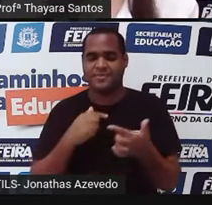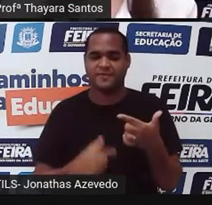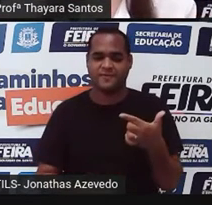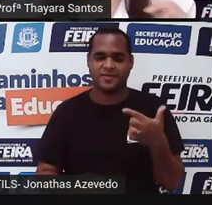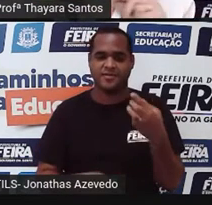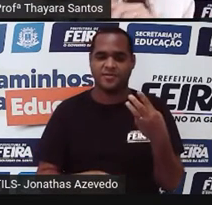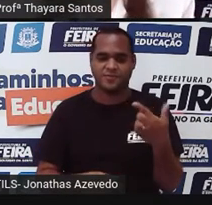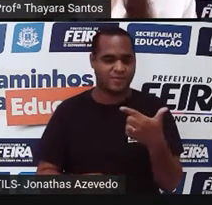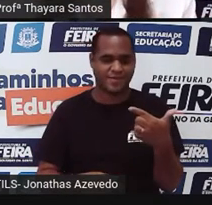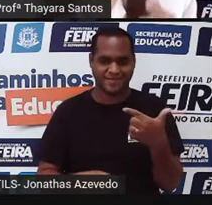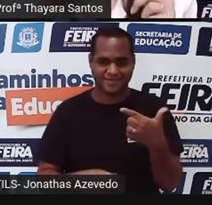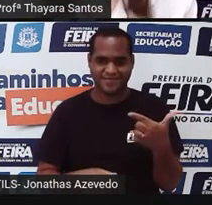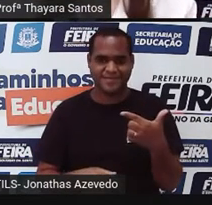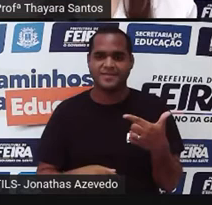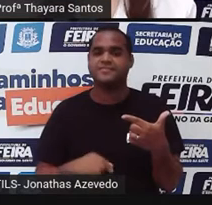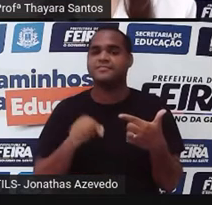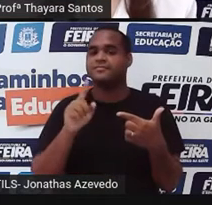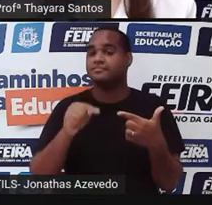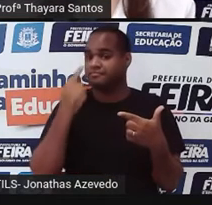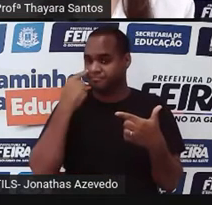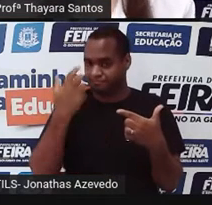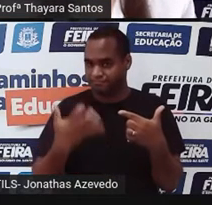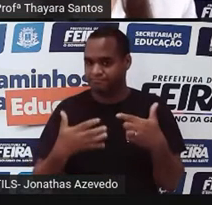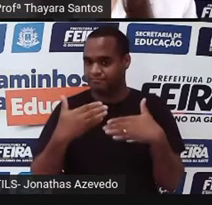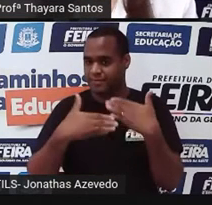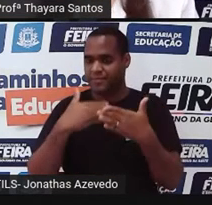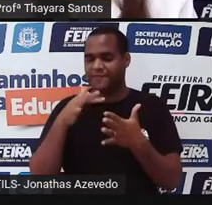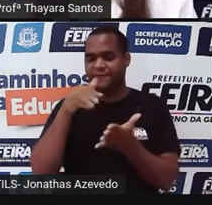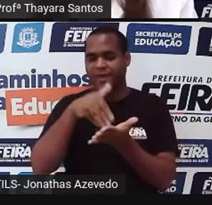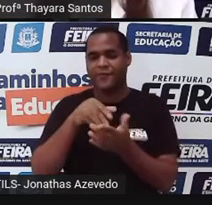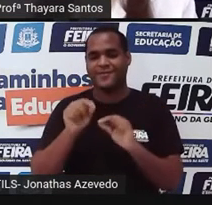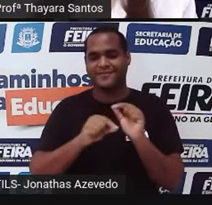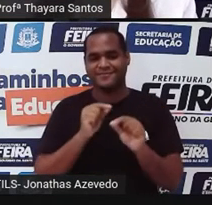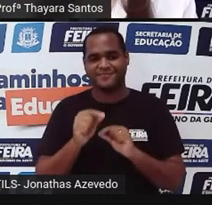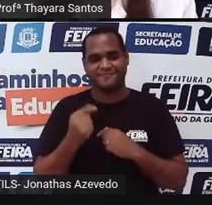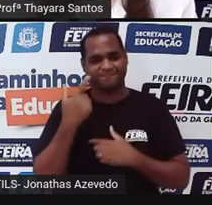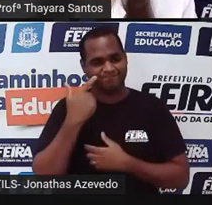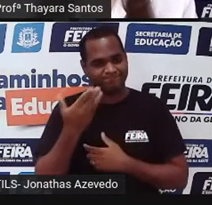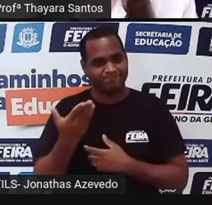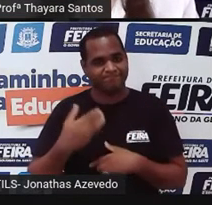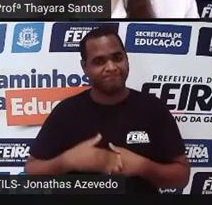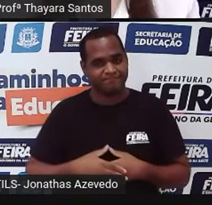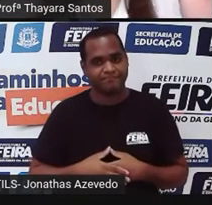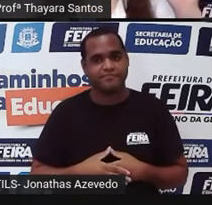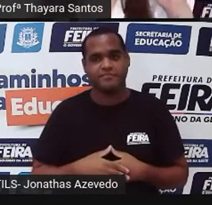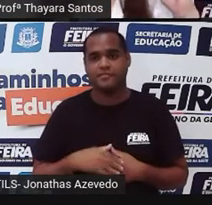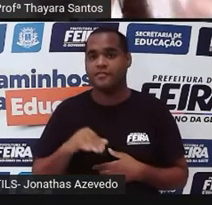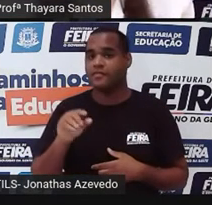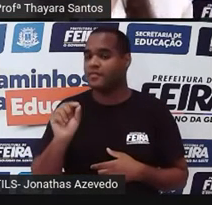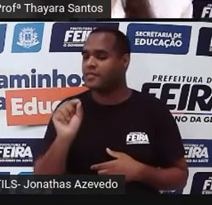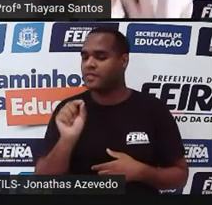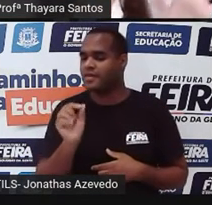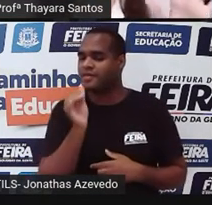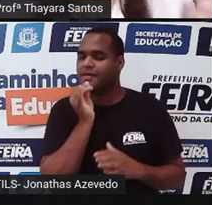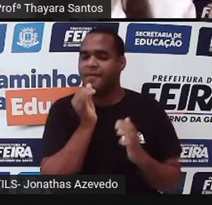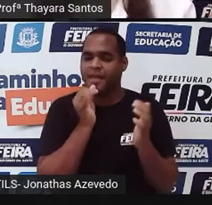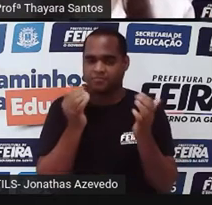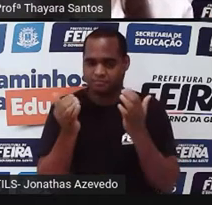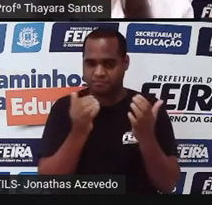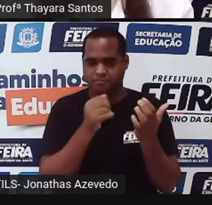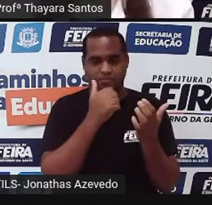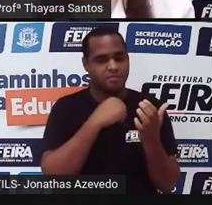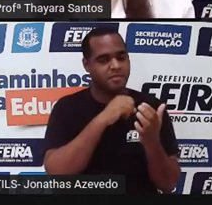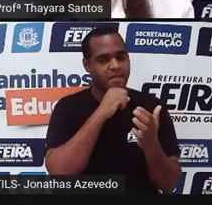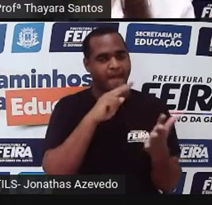outra com 22. E vejam só no que isso vai dar no final. Aí tem lá o pai, um exemplo aqui foi a mãe que